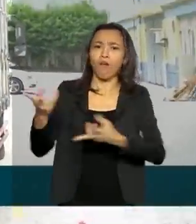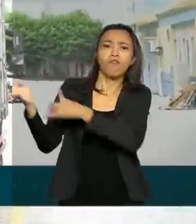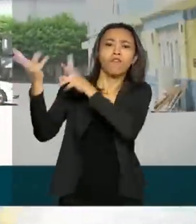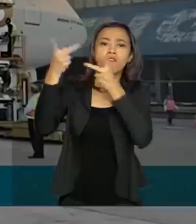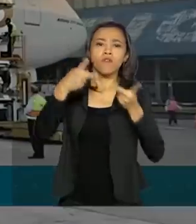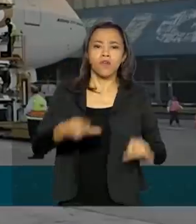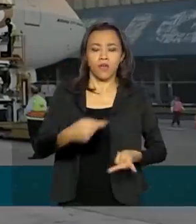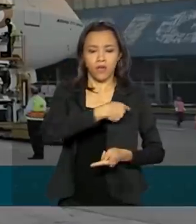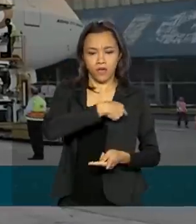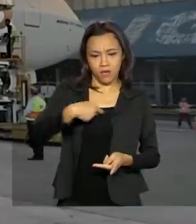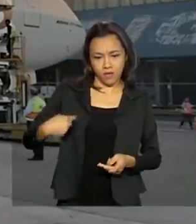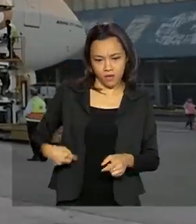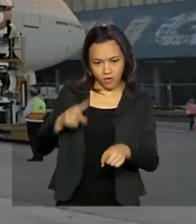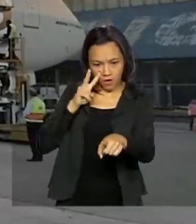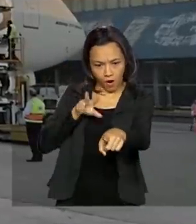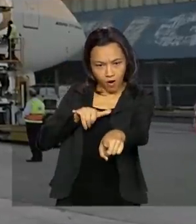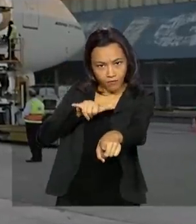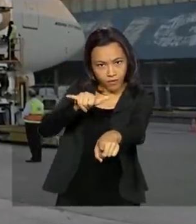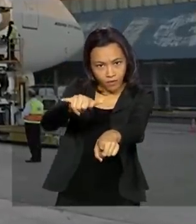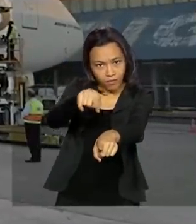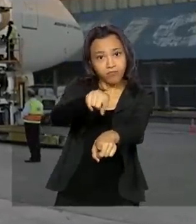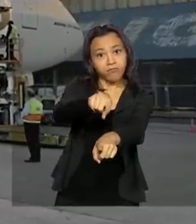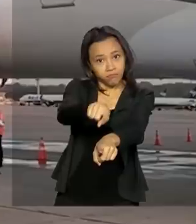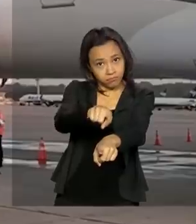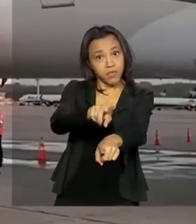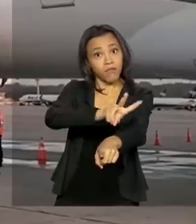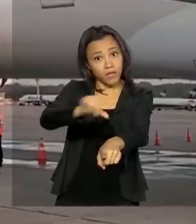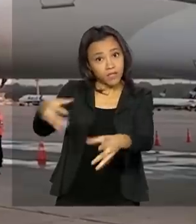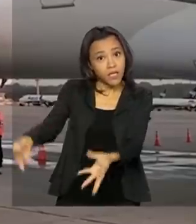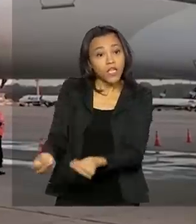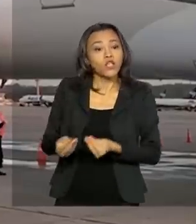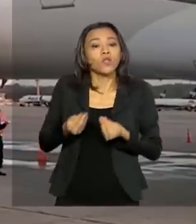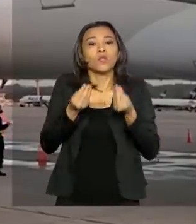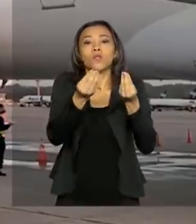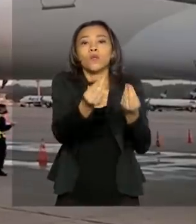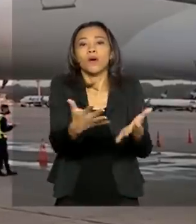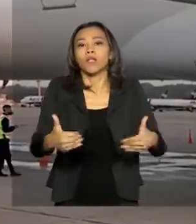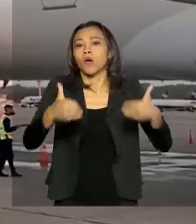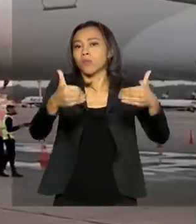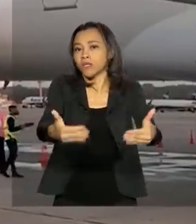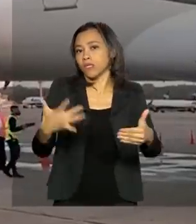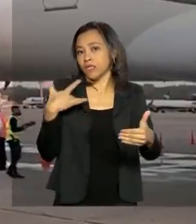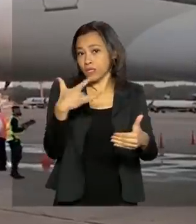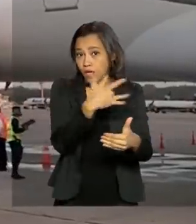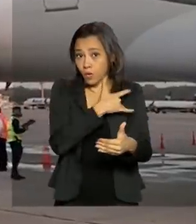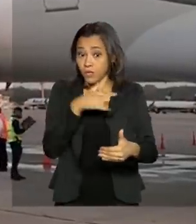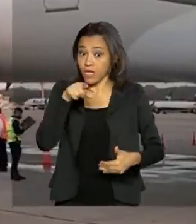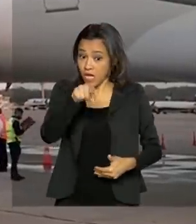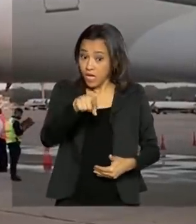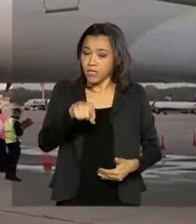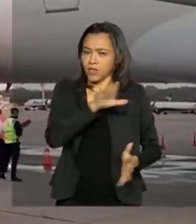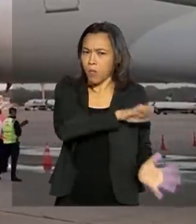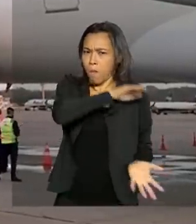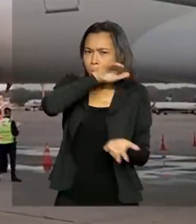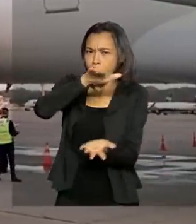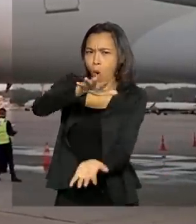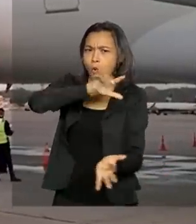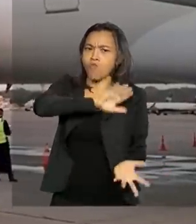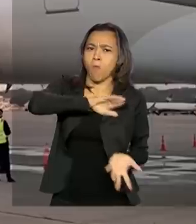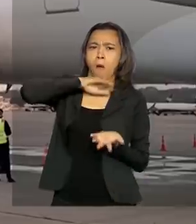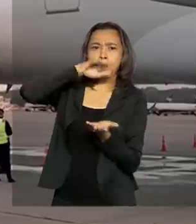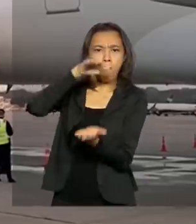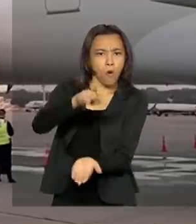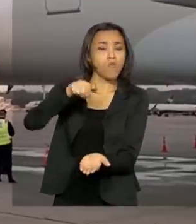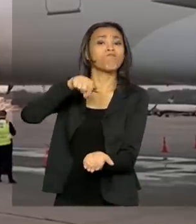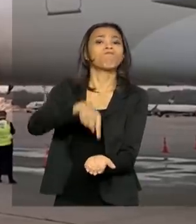avião da Emirates, como a gente vê aí nas imagens, e será doado ao Ministério da Saúde. Essa carga faz parte de um lote maior,